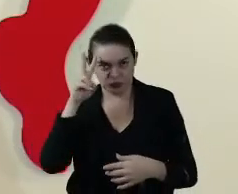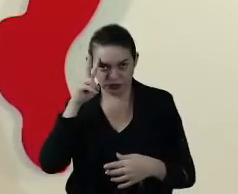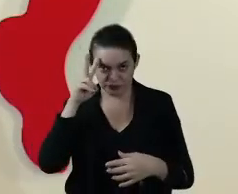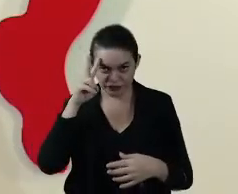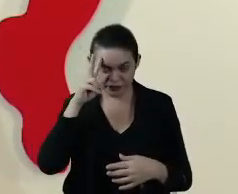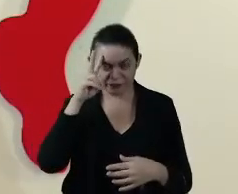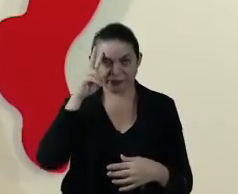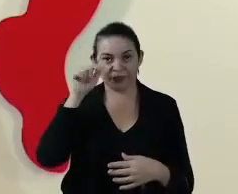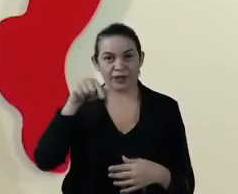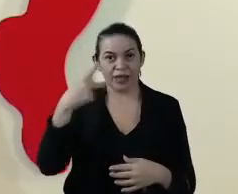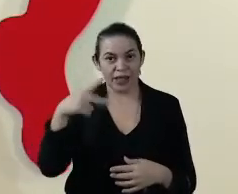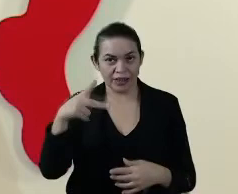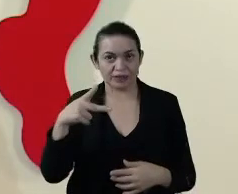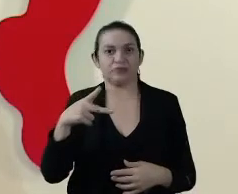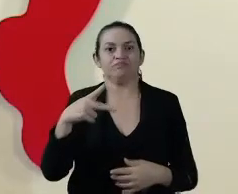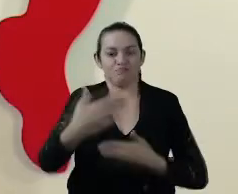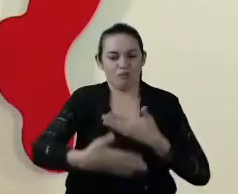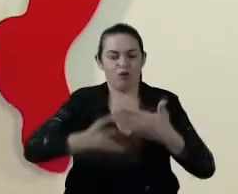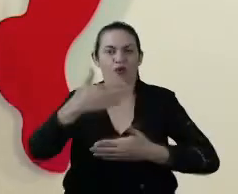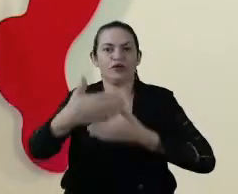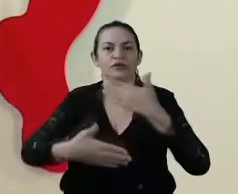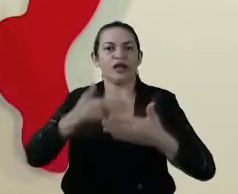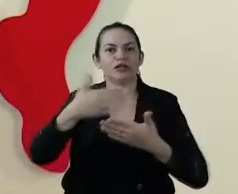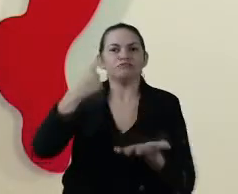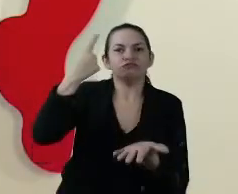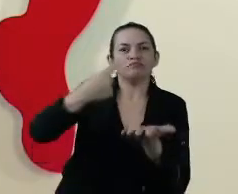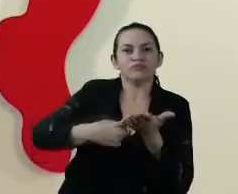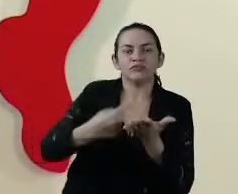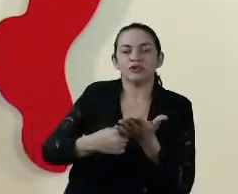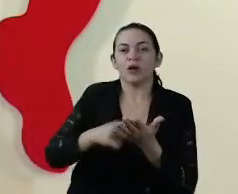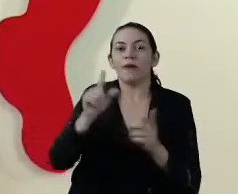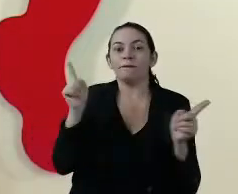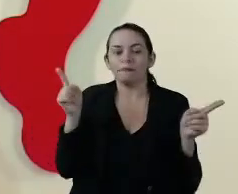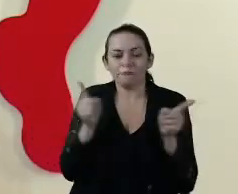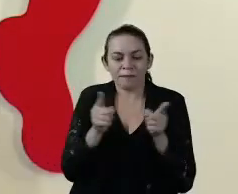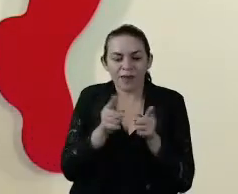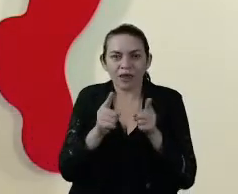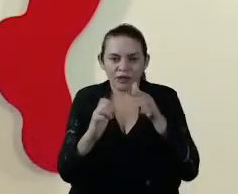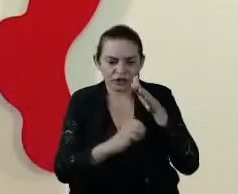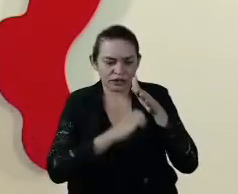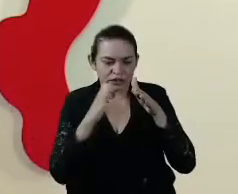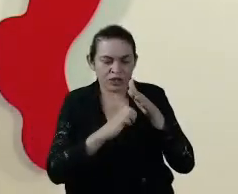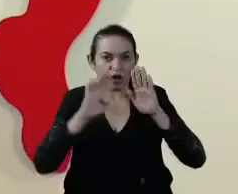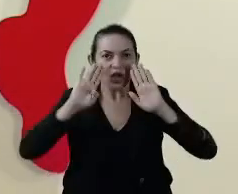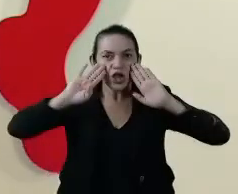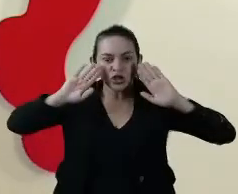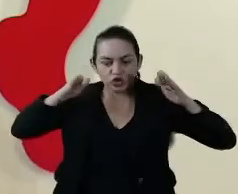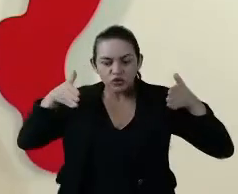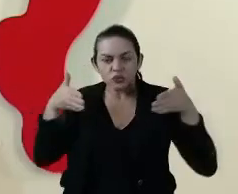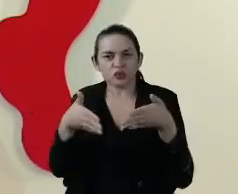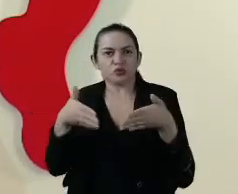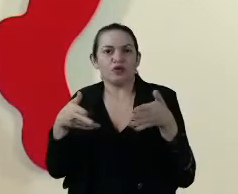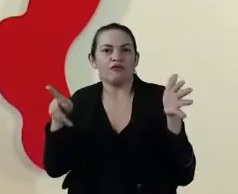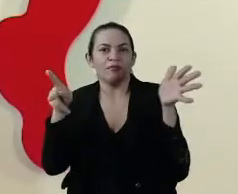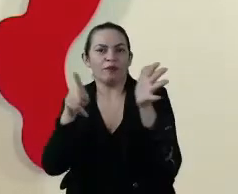Este processo autoriza o funcionamento de pequenas empresas que são exclusivamente